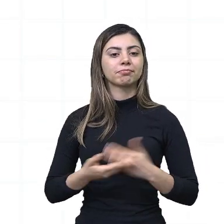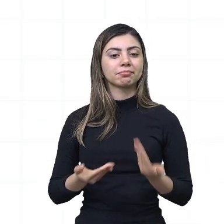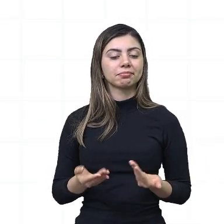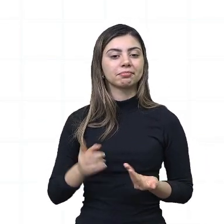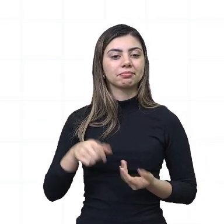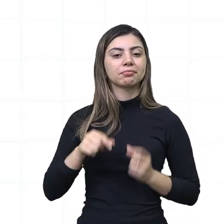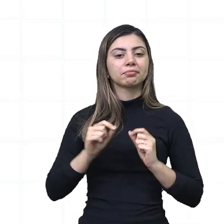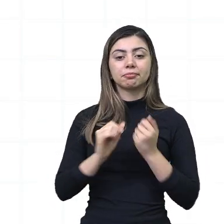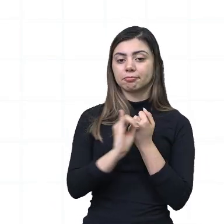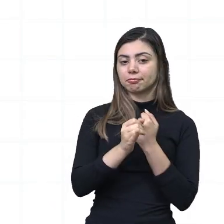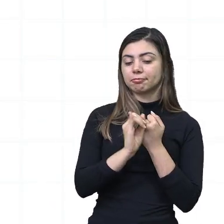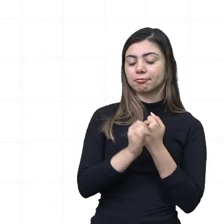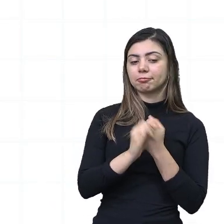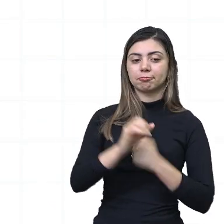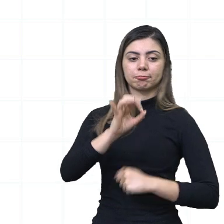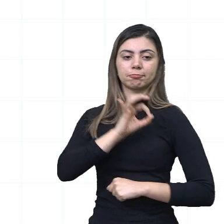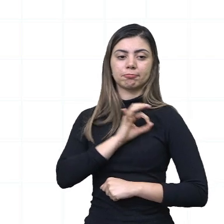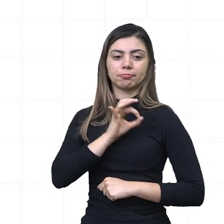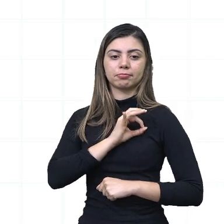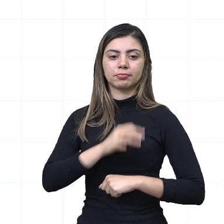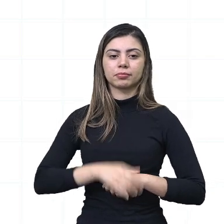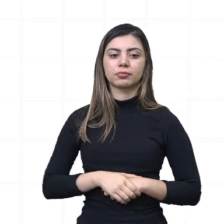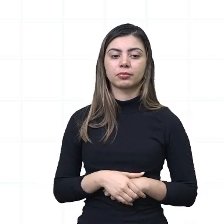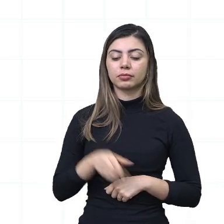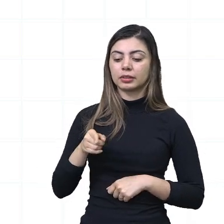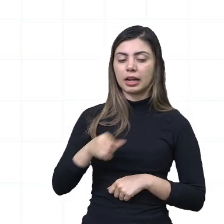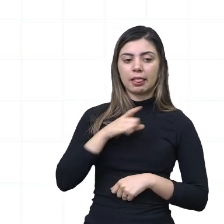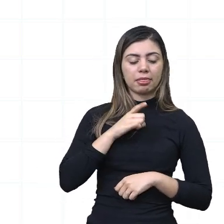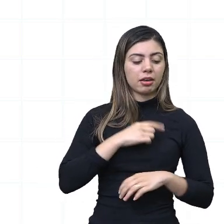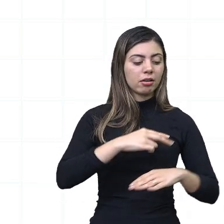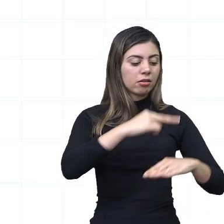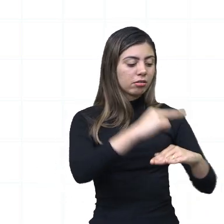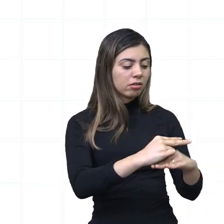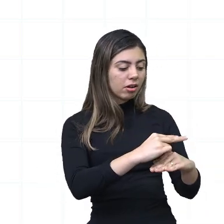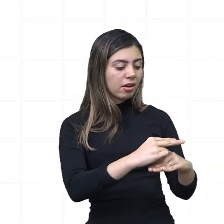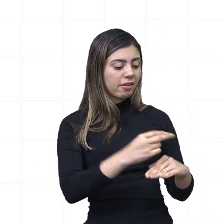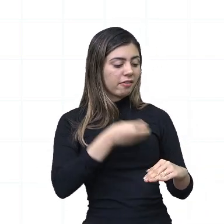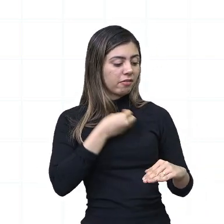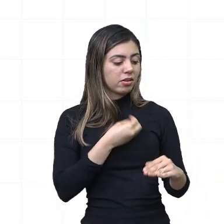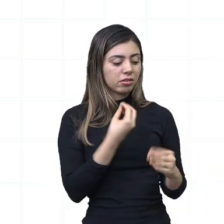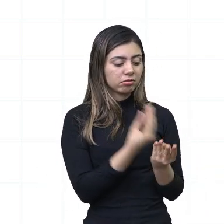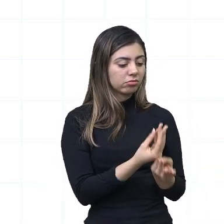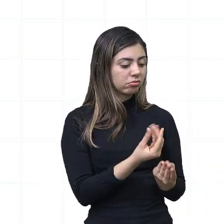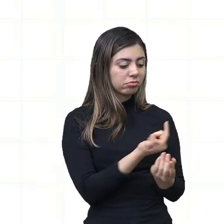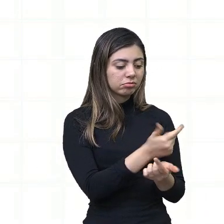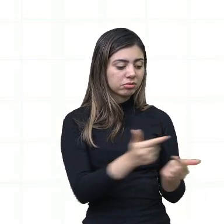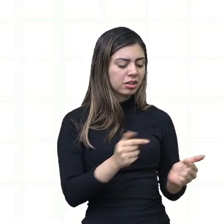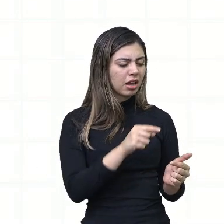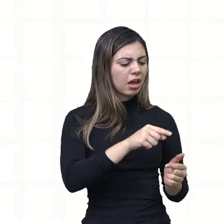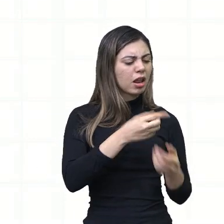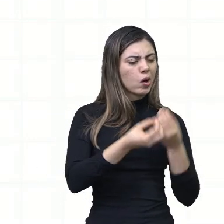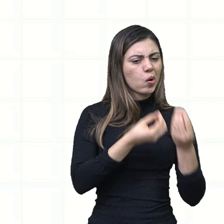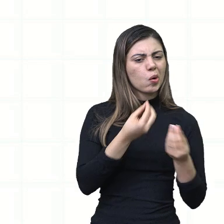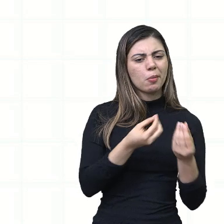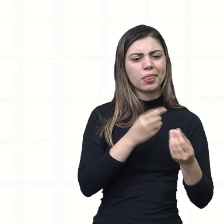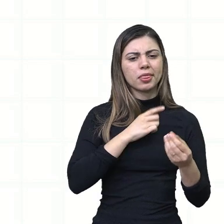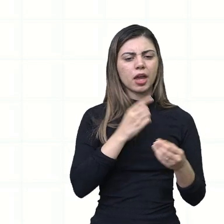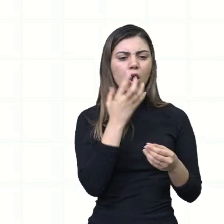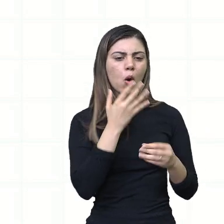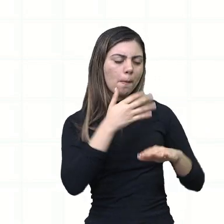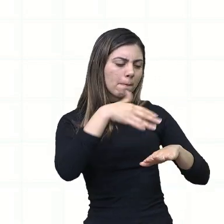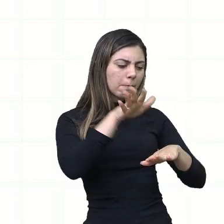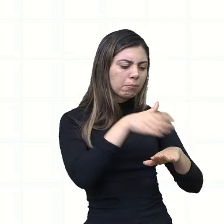policial. Jazia no chão sem vida e estava toda pintada. Nem a